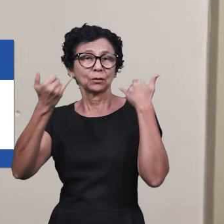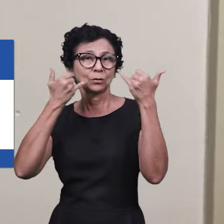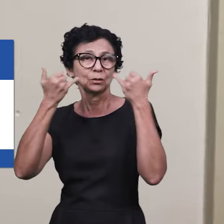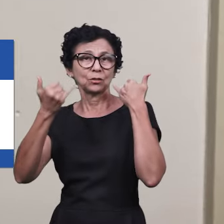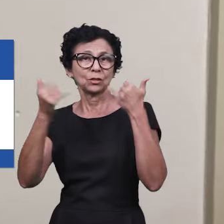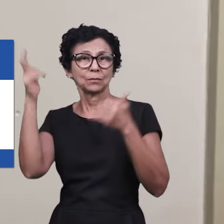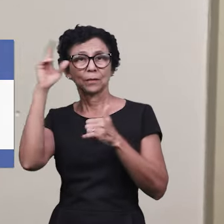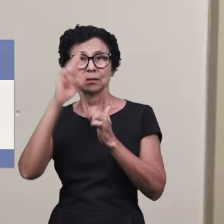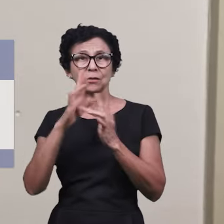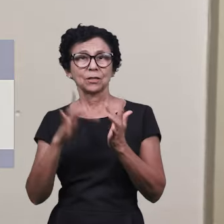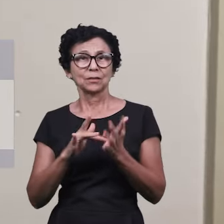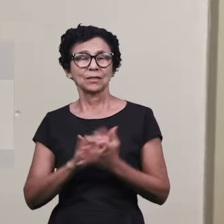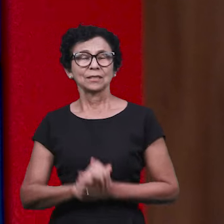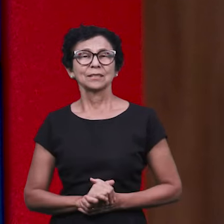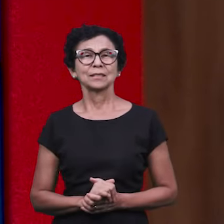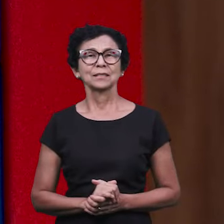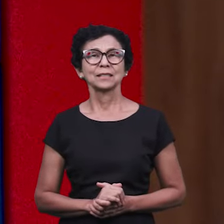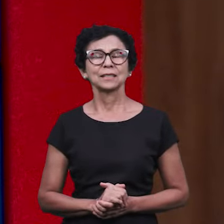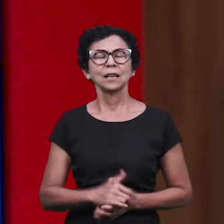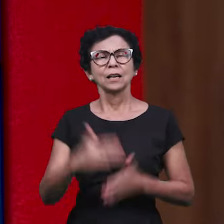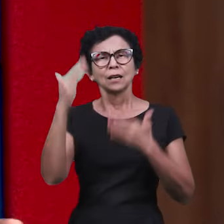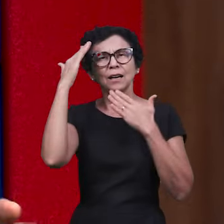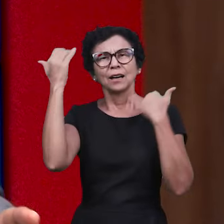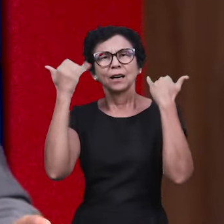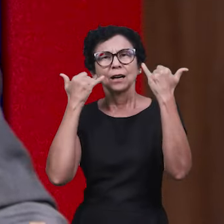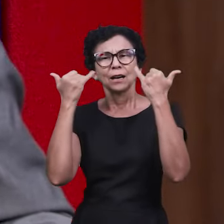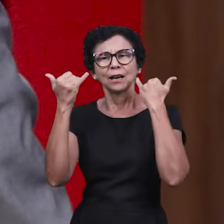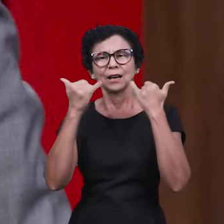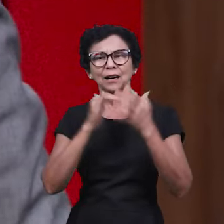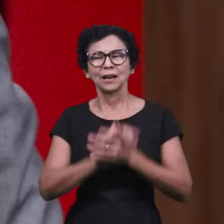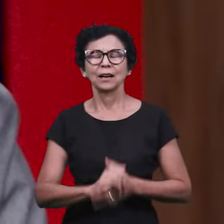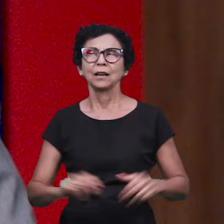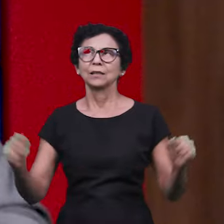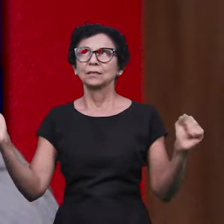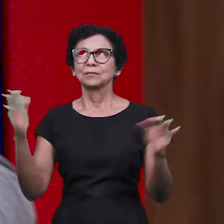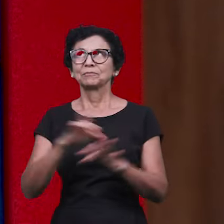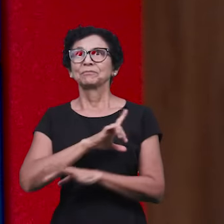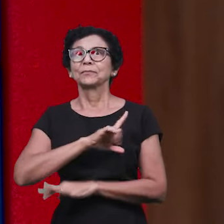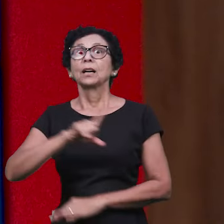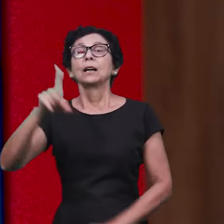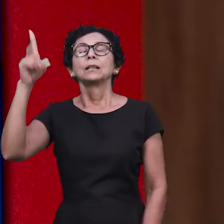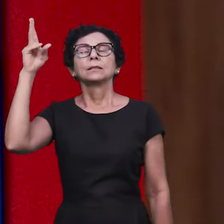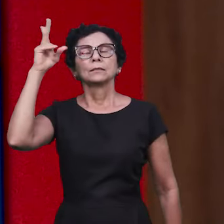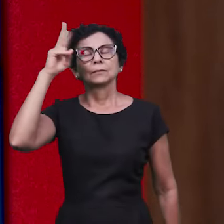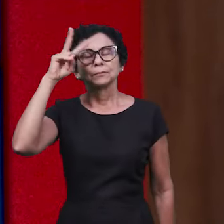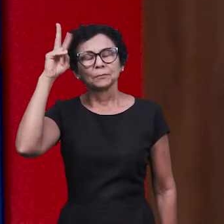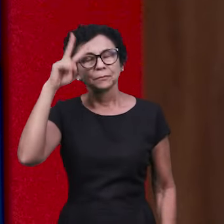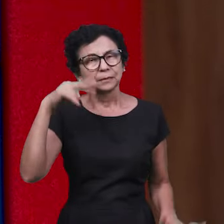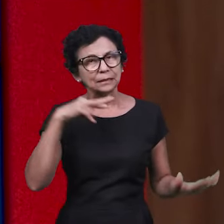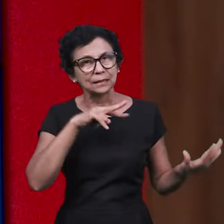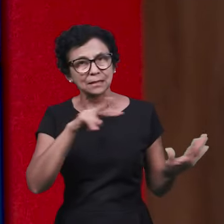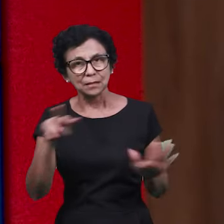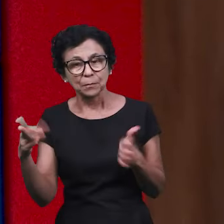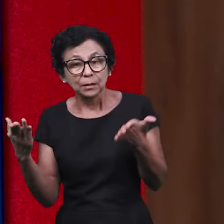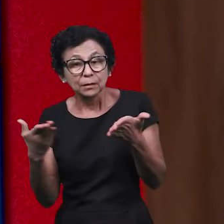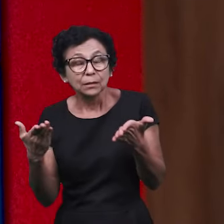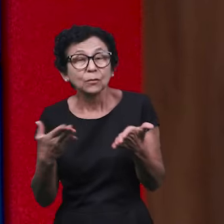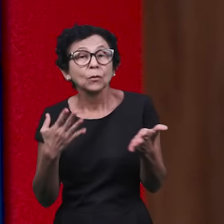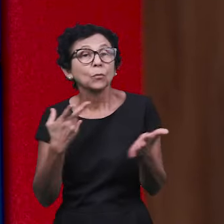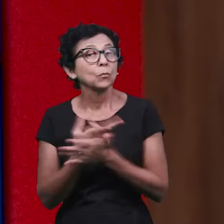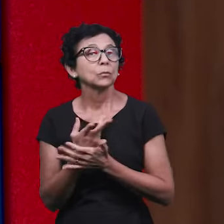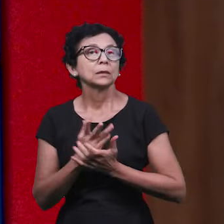a paz e a Jesus. E é com você, Jorge. Obrigado pelas informações. Glória a Deus. Olha, lembramos ainda que, nessa semana, está